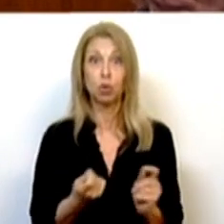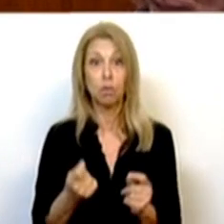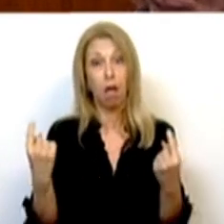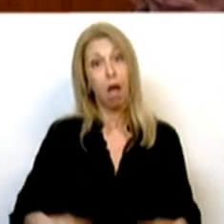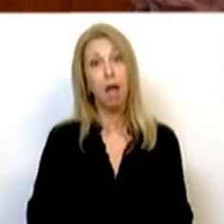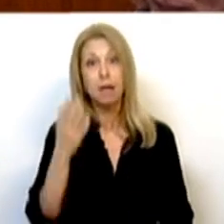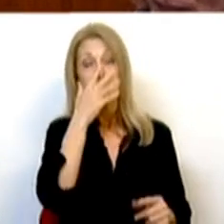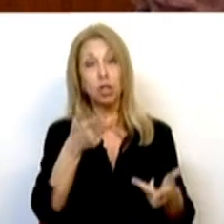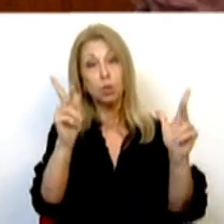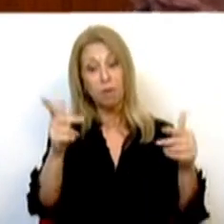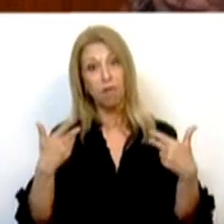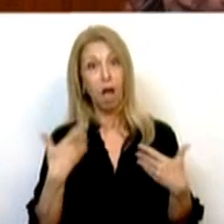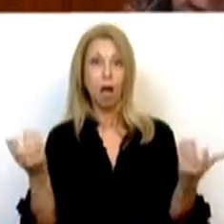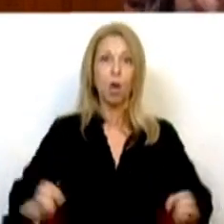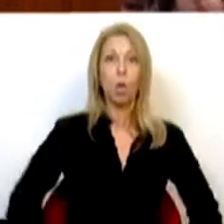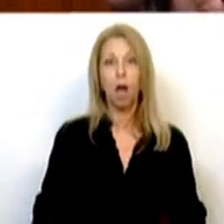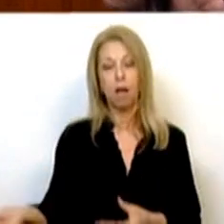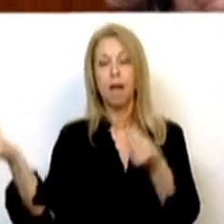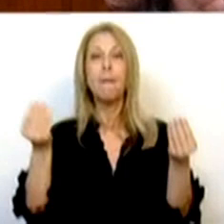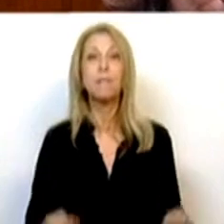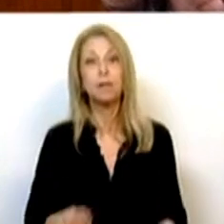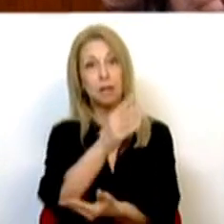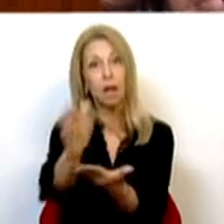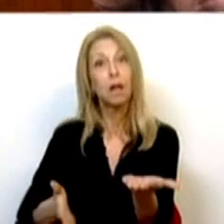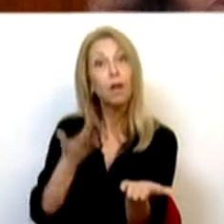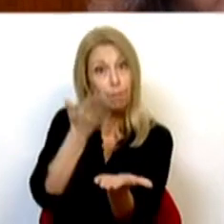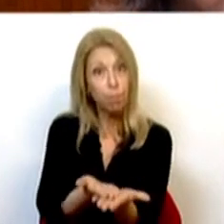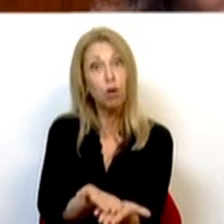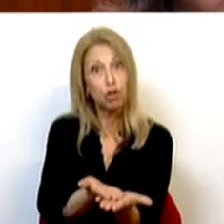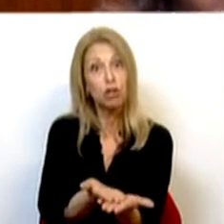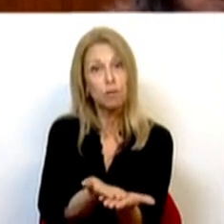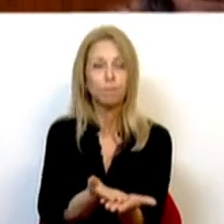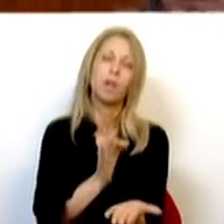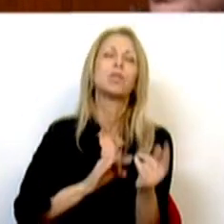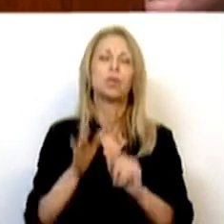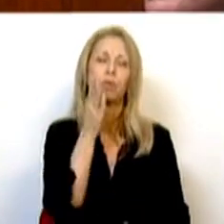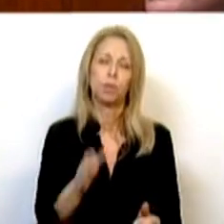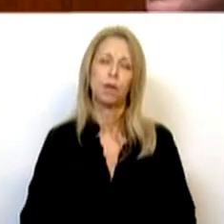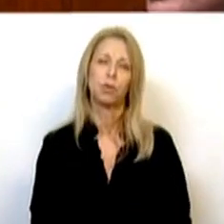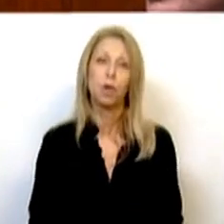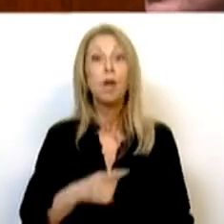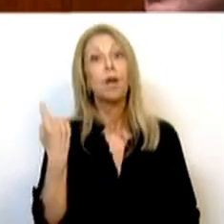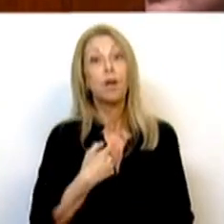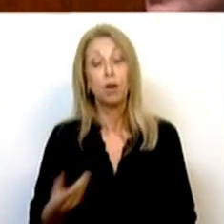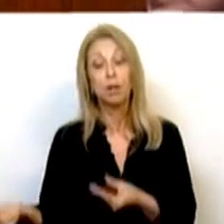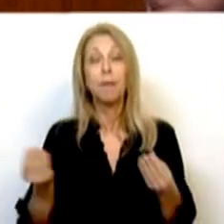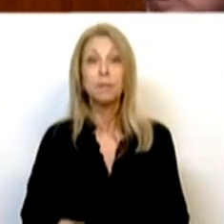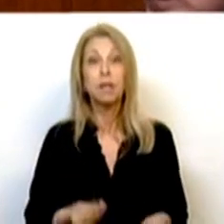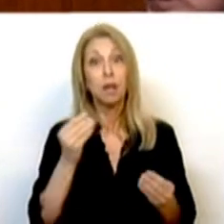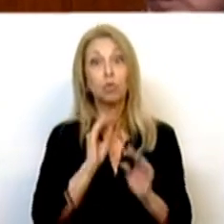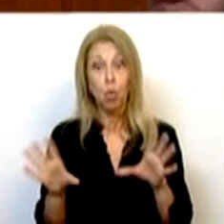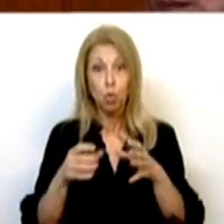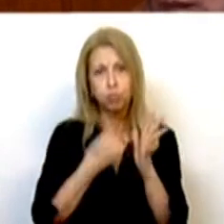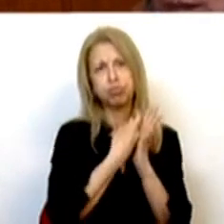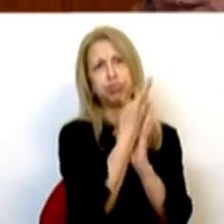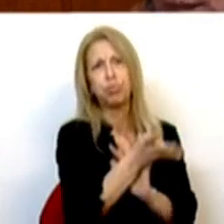disponíveis para apresentar estas propostas. Srs. Deputados, nós apresentamos um conjunto muito variado